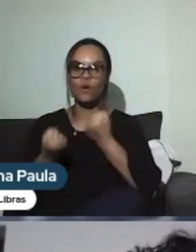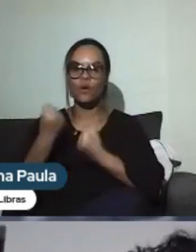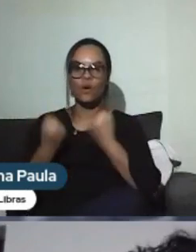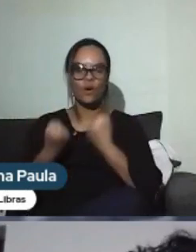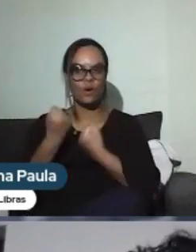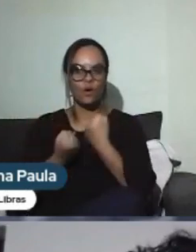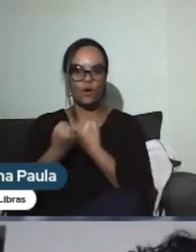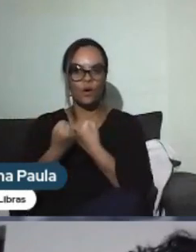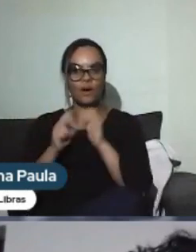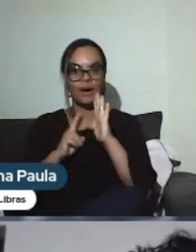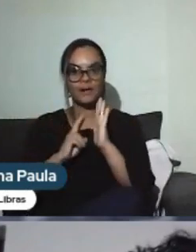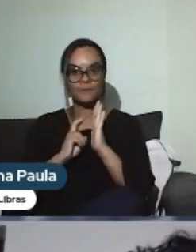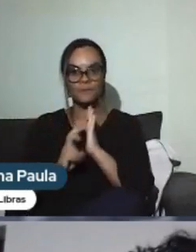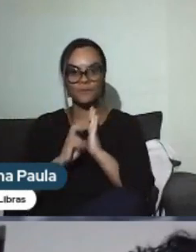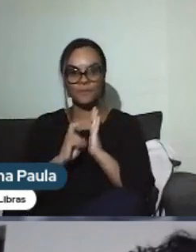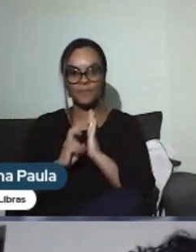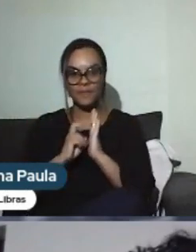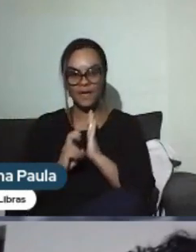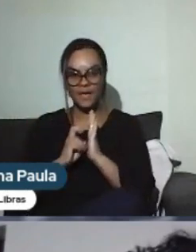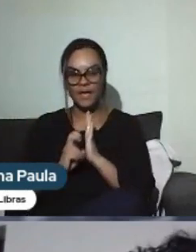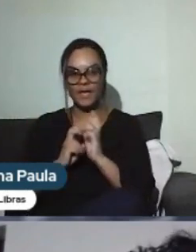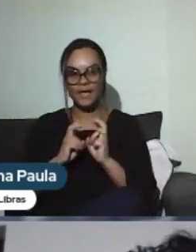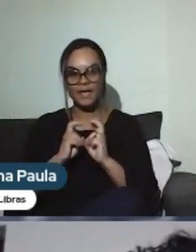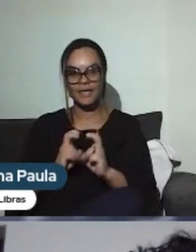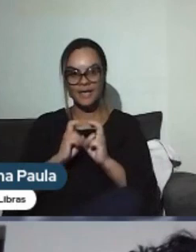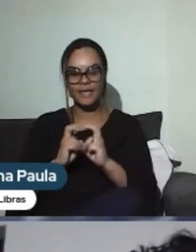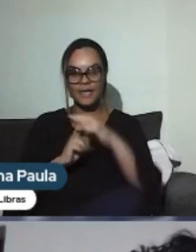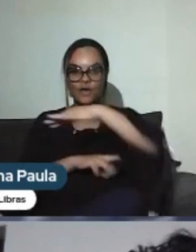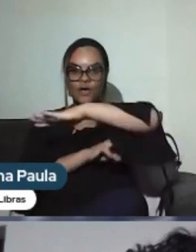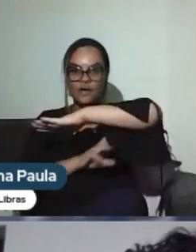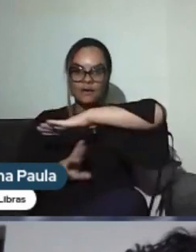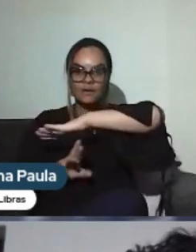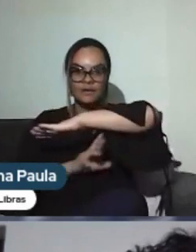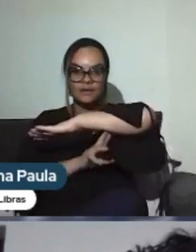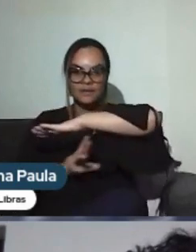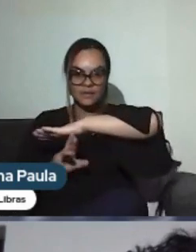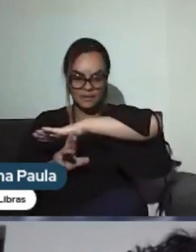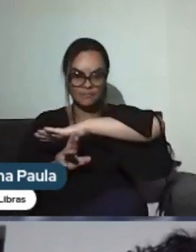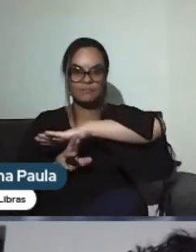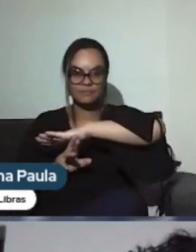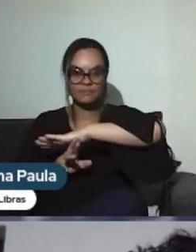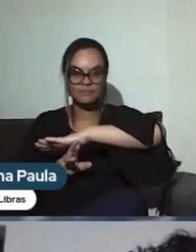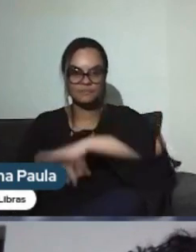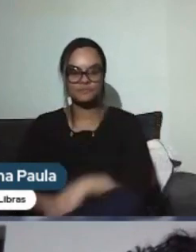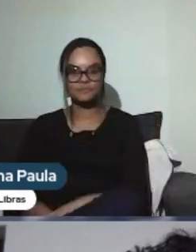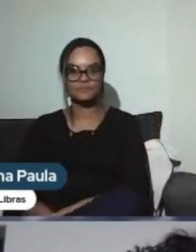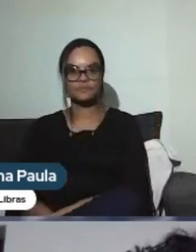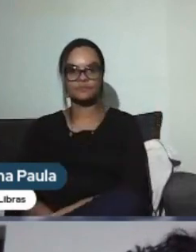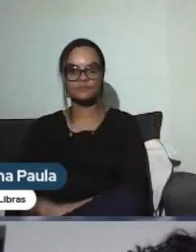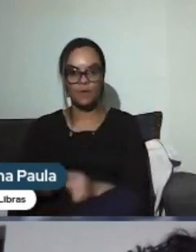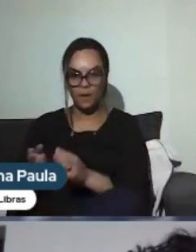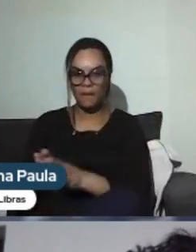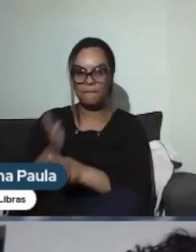o metrô, ia pra rodoviária, né? Que eu fui estagiário no serviço social rodoviário aqui, que tinha a época,